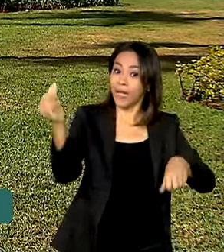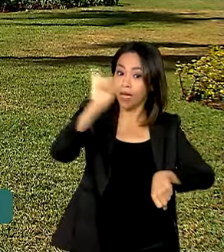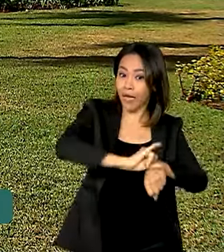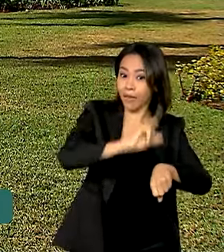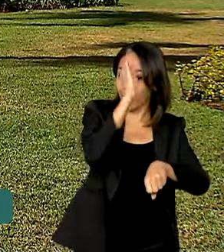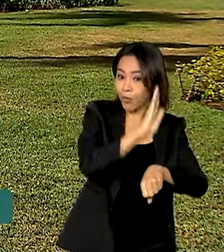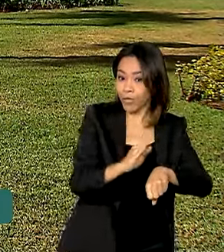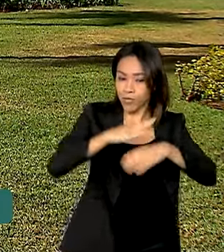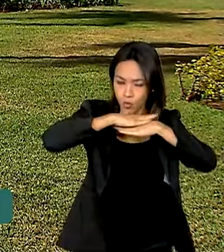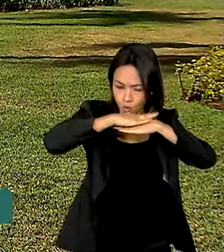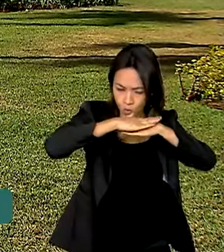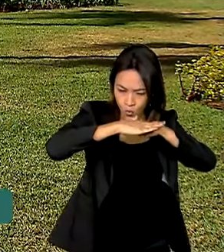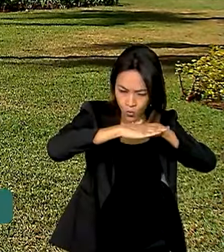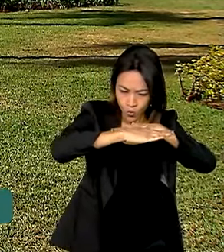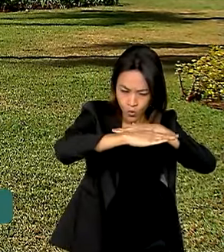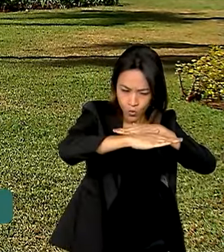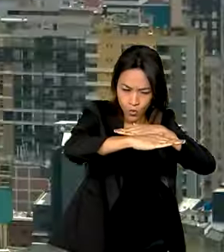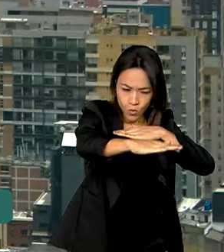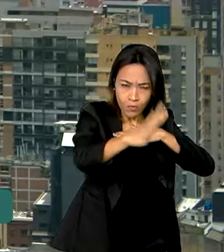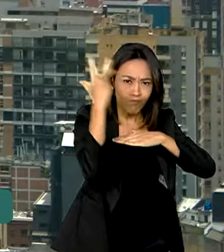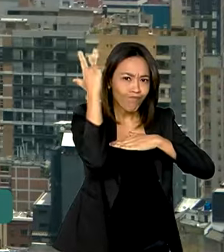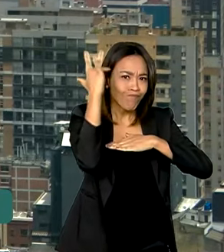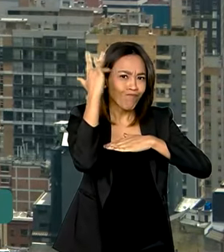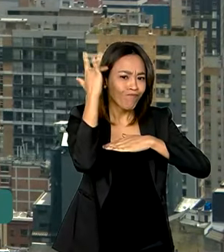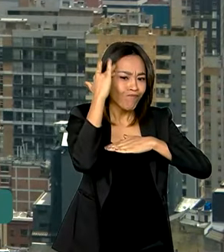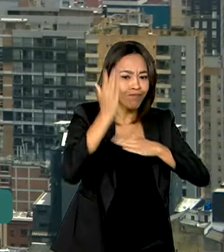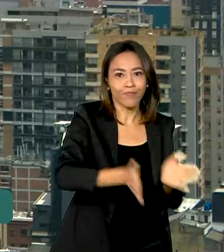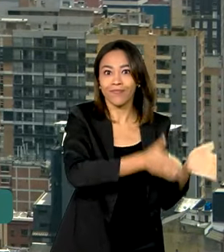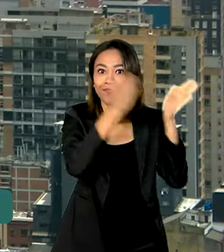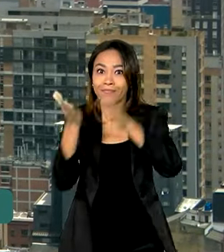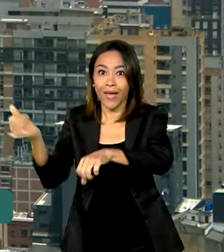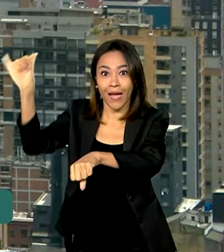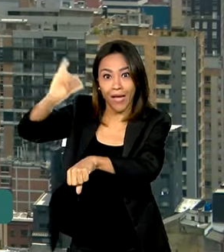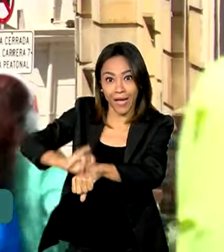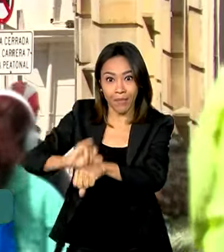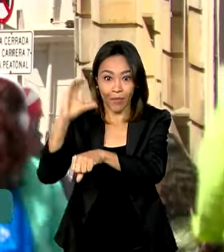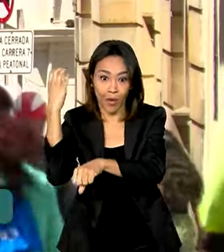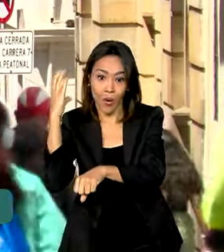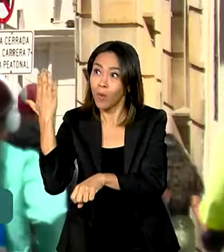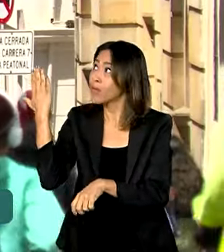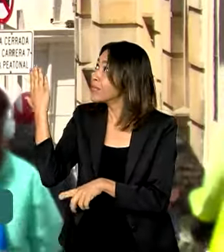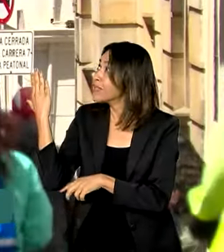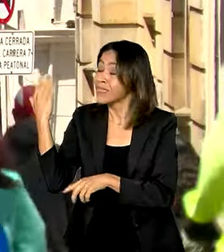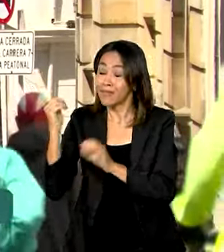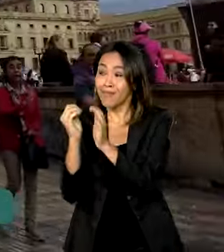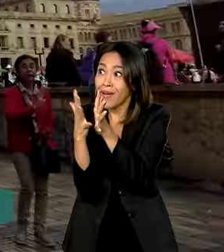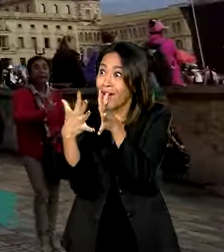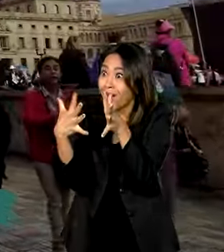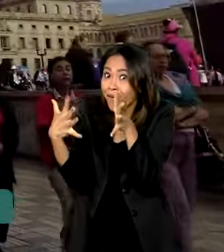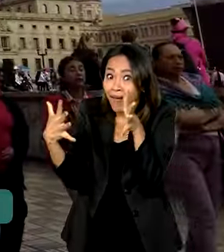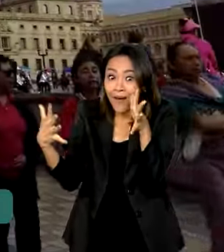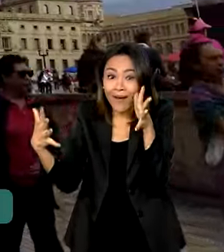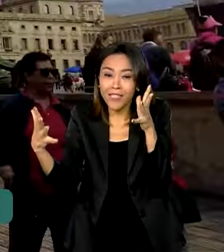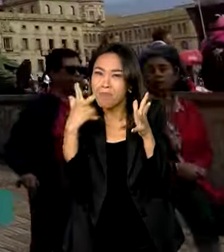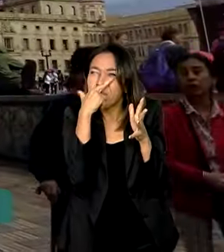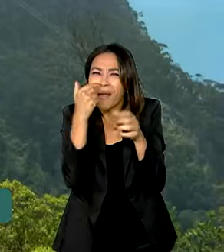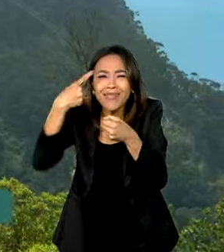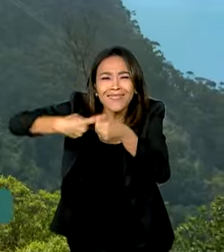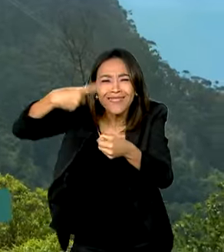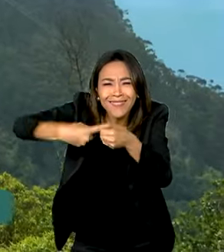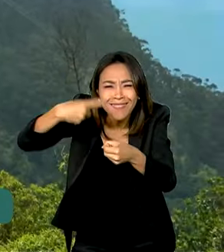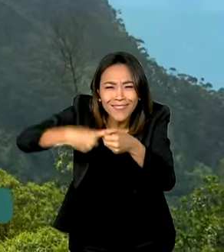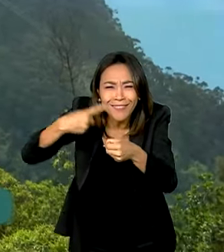com suas planícies e arquitetura moderna, a capital colombiana, Bogotá, é uma cidade grande com cara de interior,